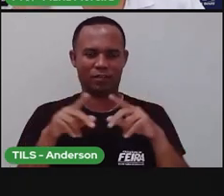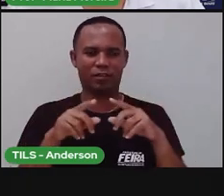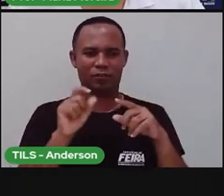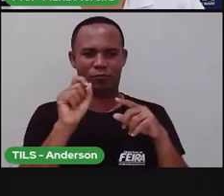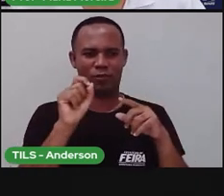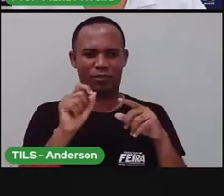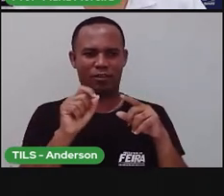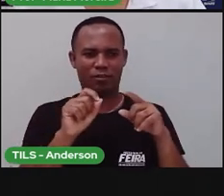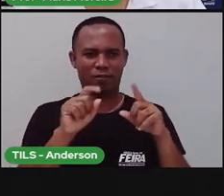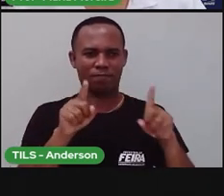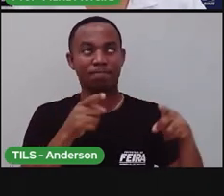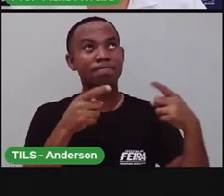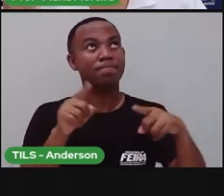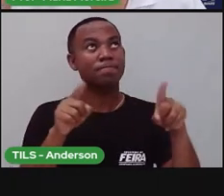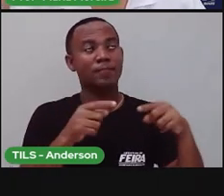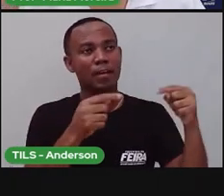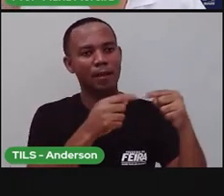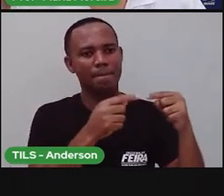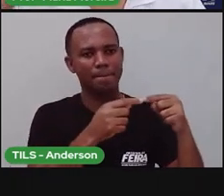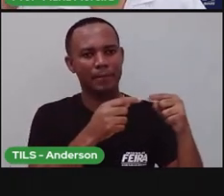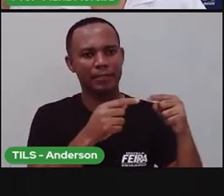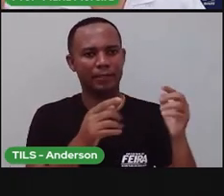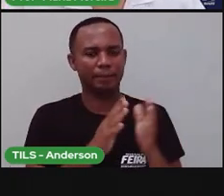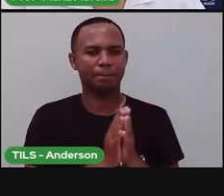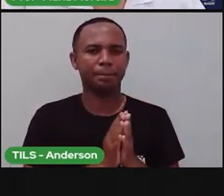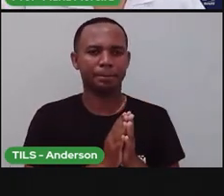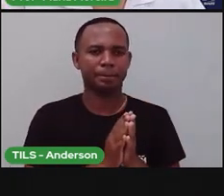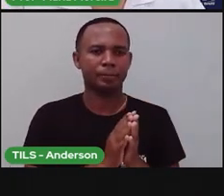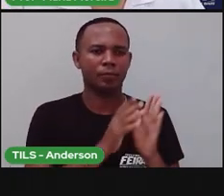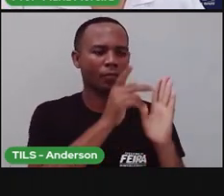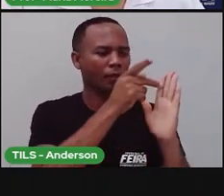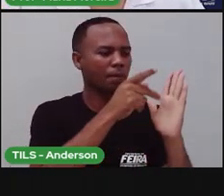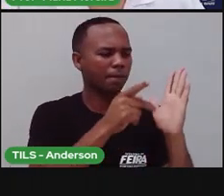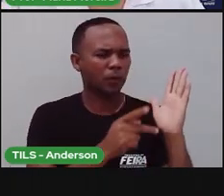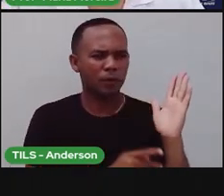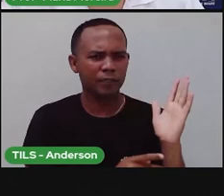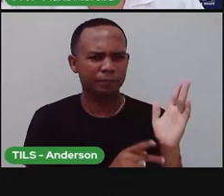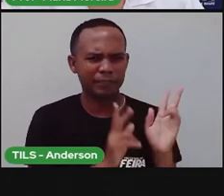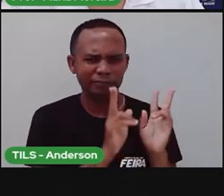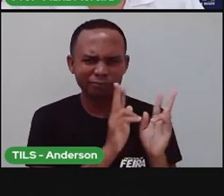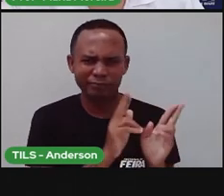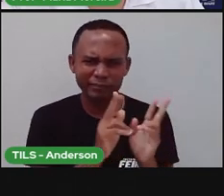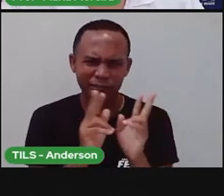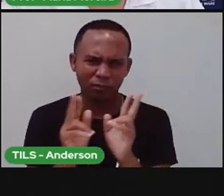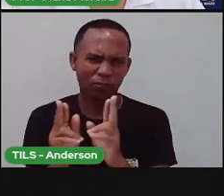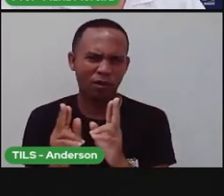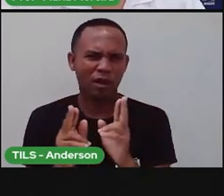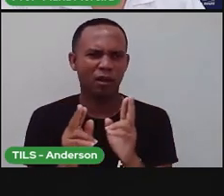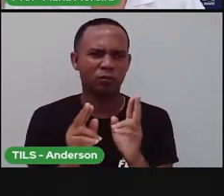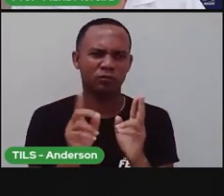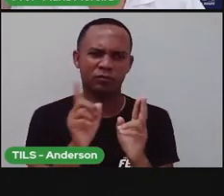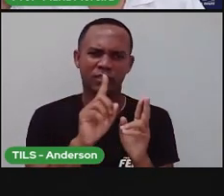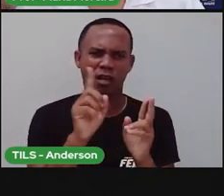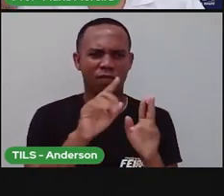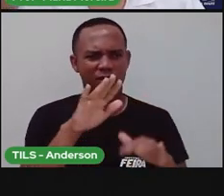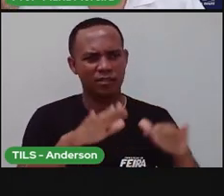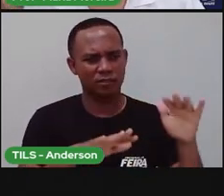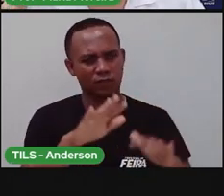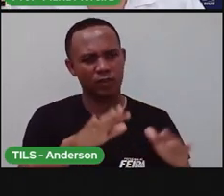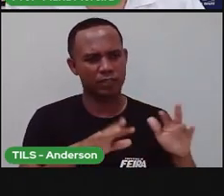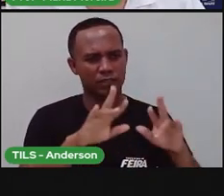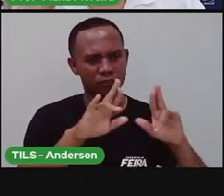característica dos poemas. Nem sempre vai ser casado essa rima. De um